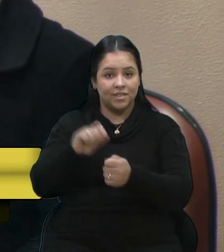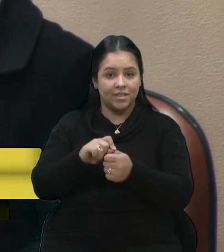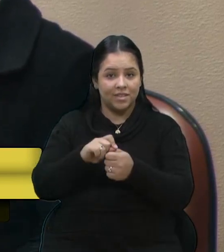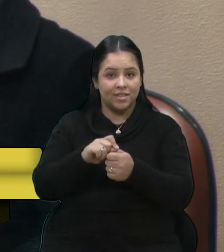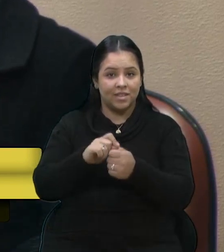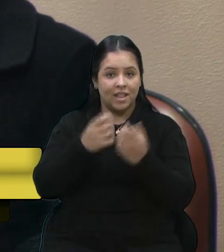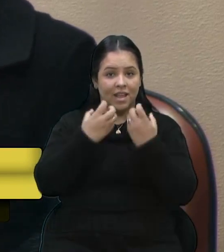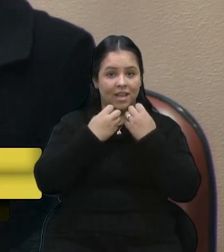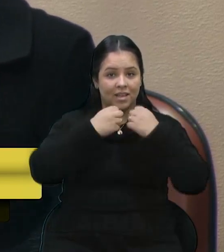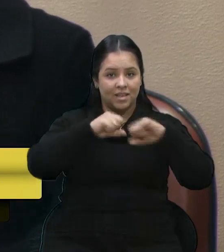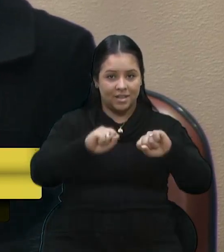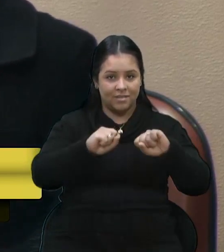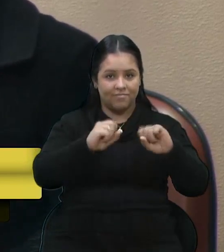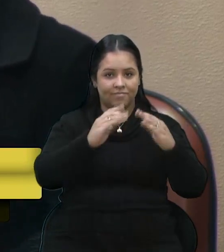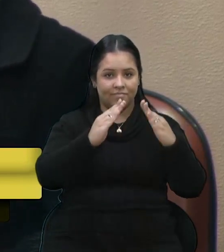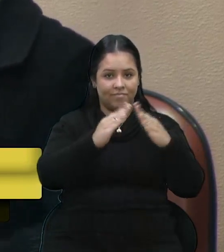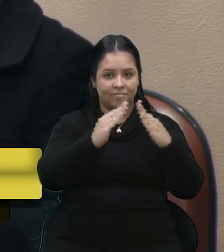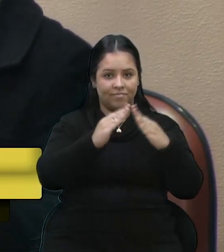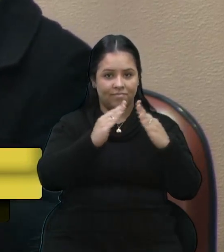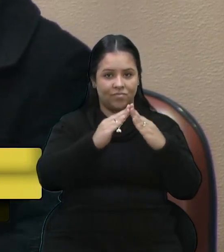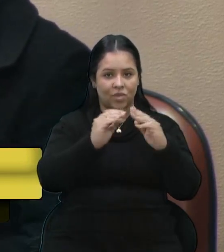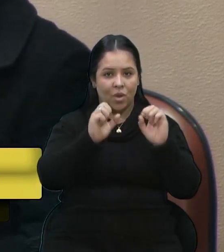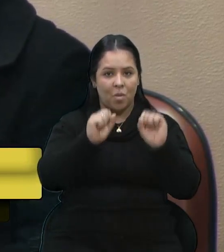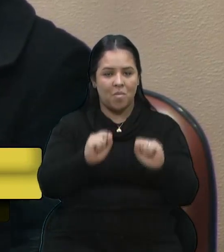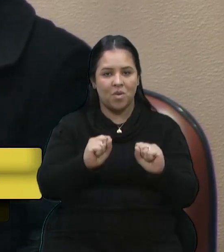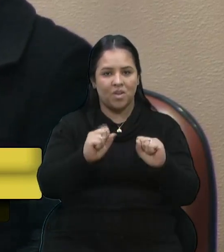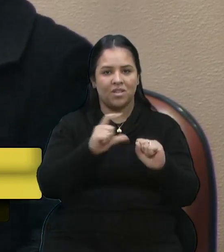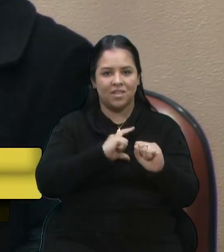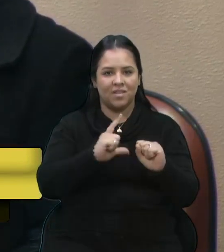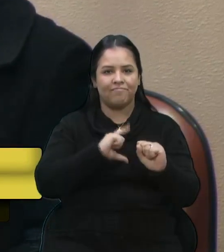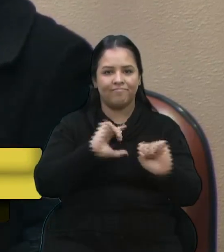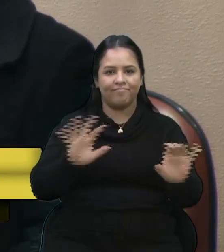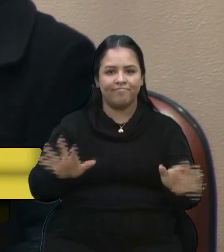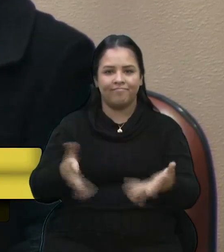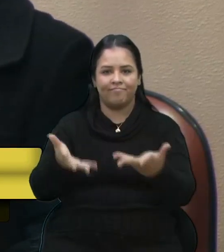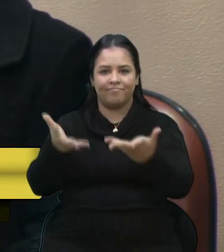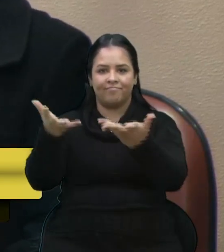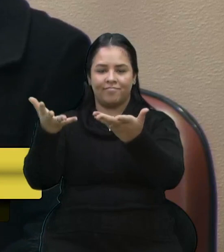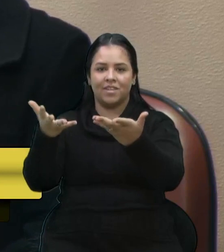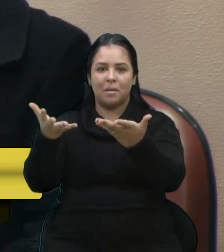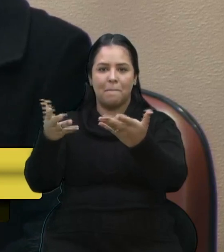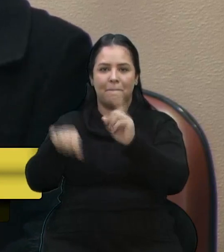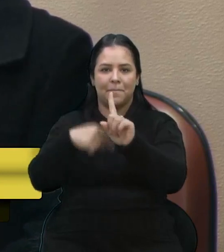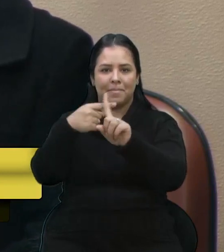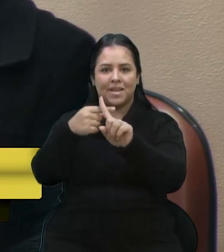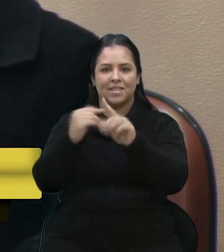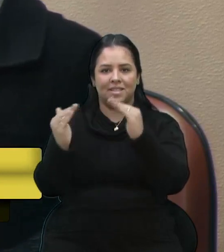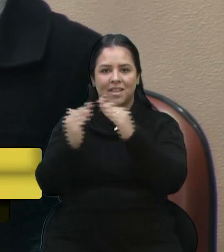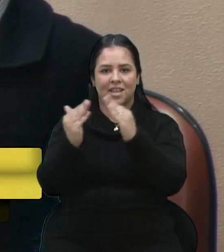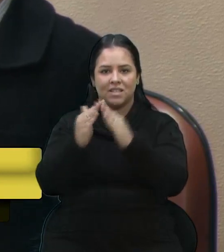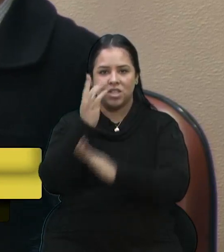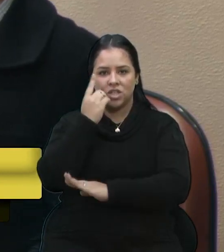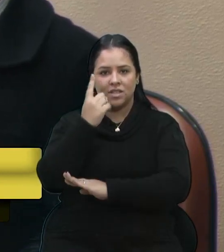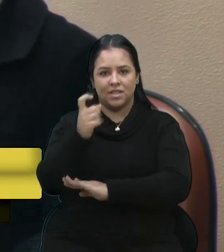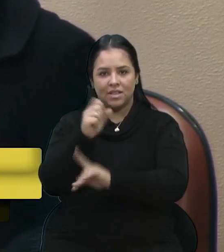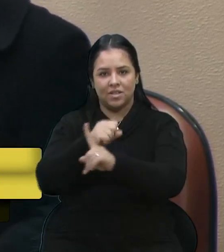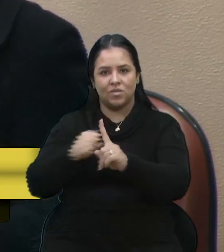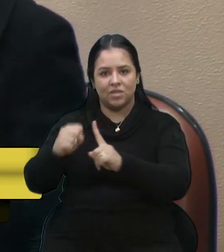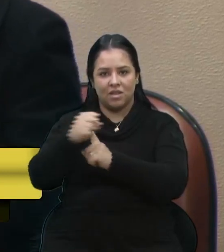da Habitação possa fomentar moradias de interesse social. E nós sabemos